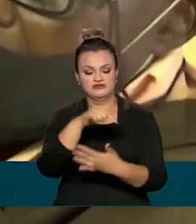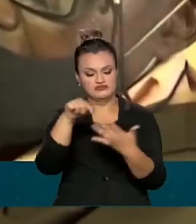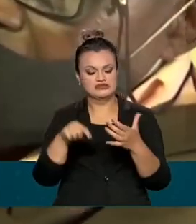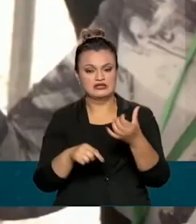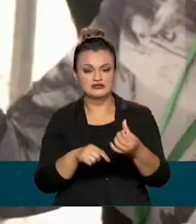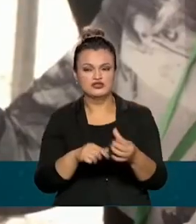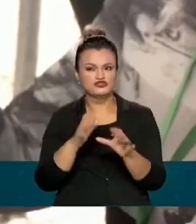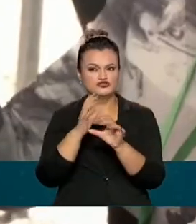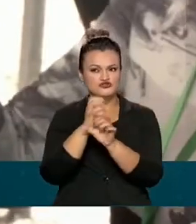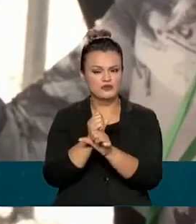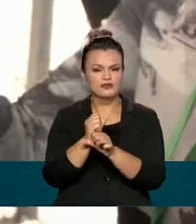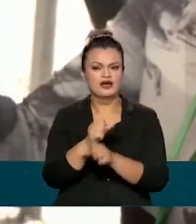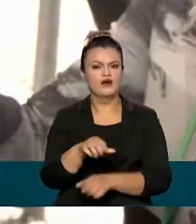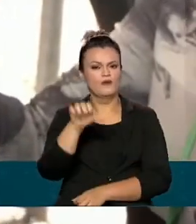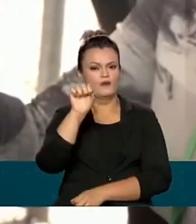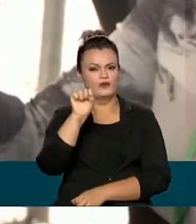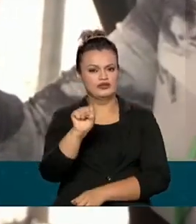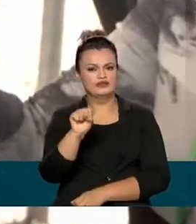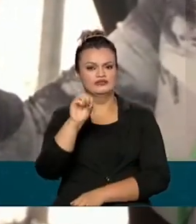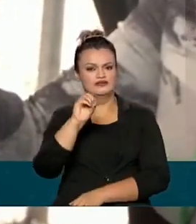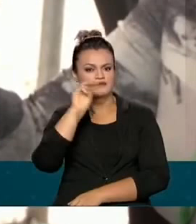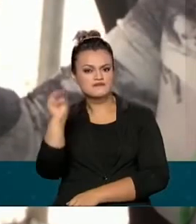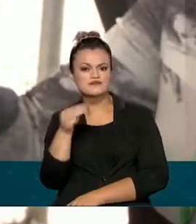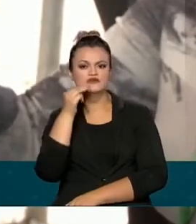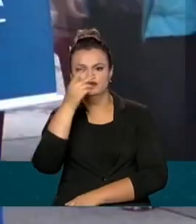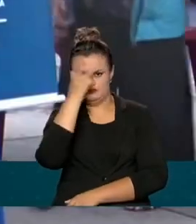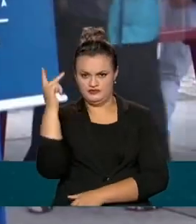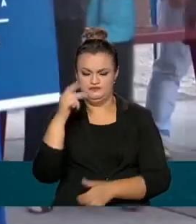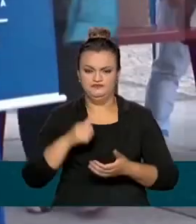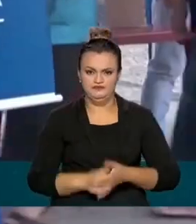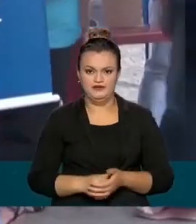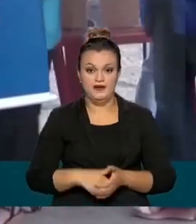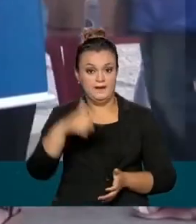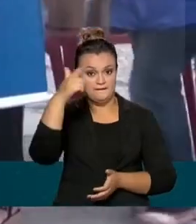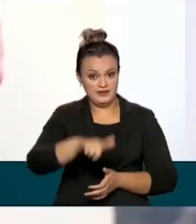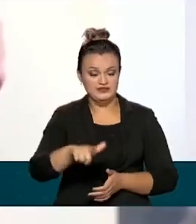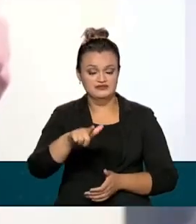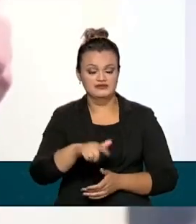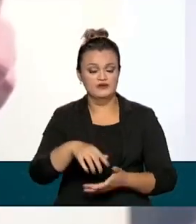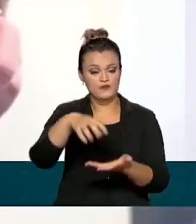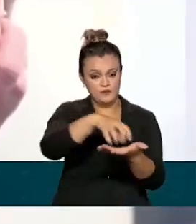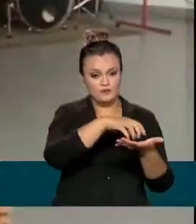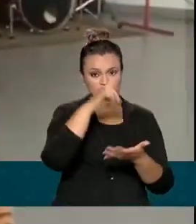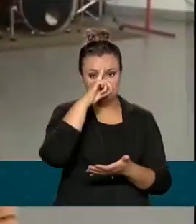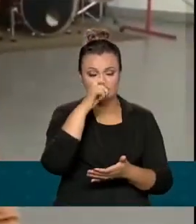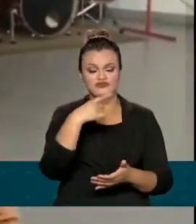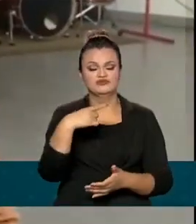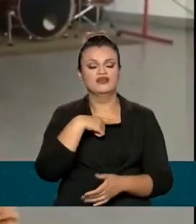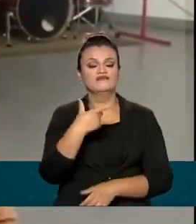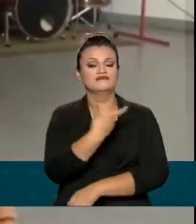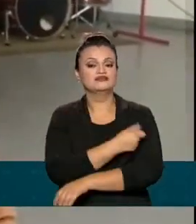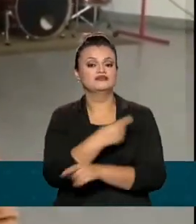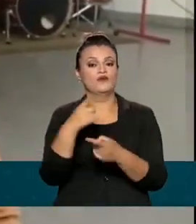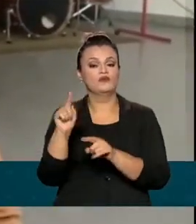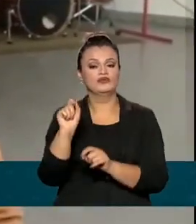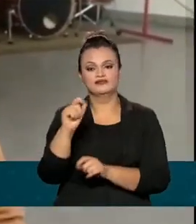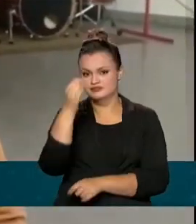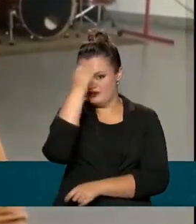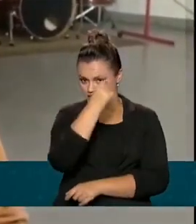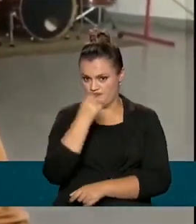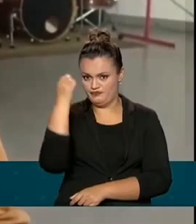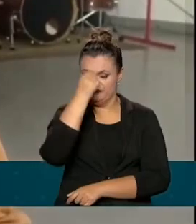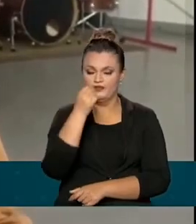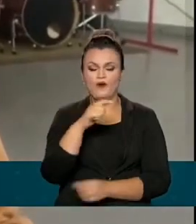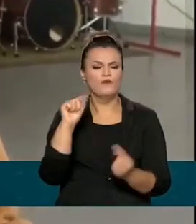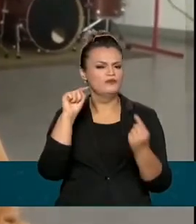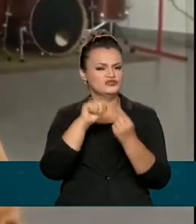que no total é formado por cerca de 80 milhões de pessoas. Também está disponível nos postos a vacina contra o sarampo. Nesse caso, a meta